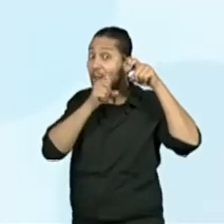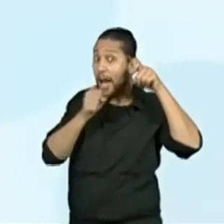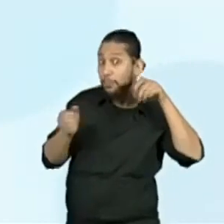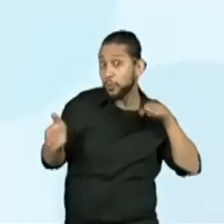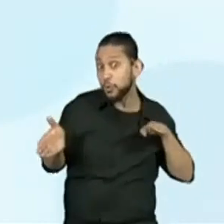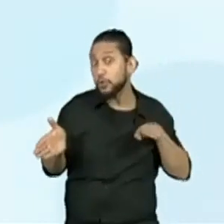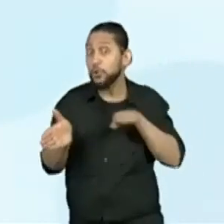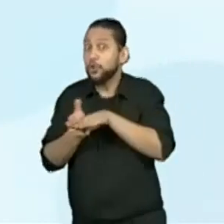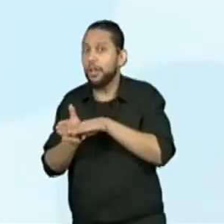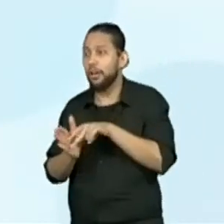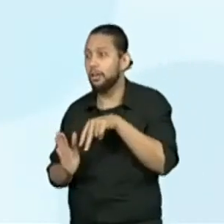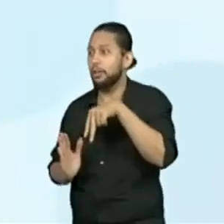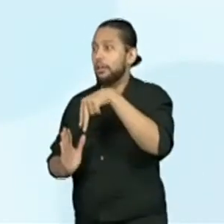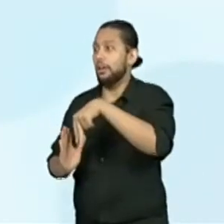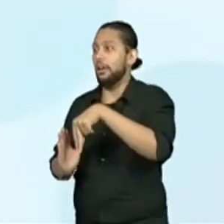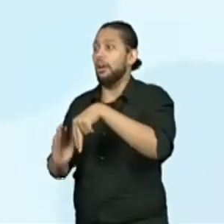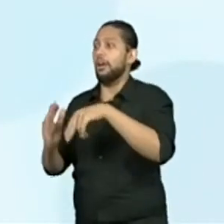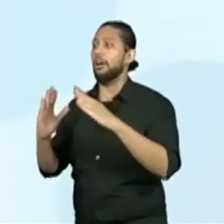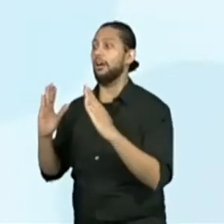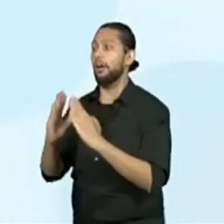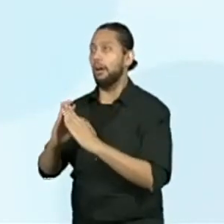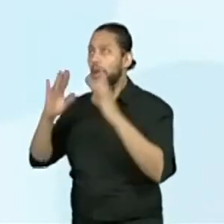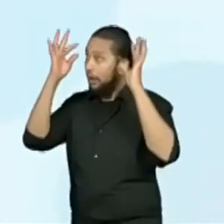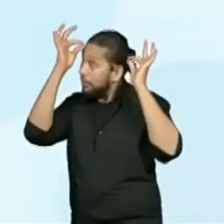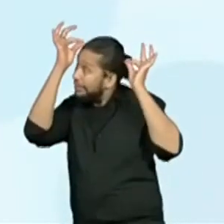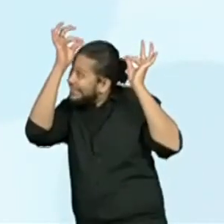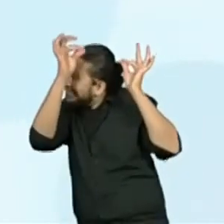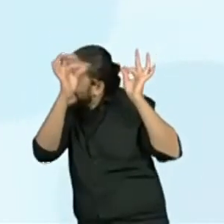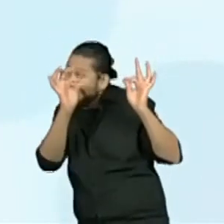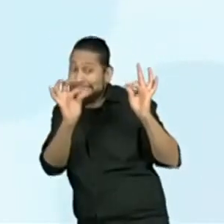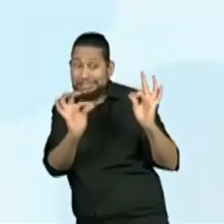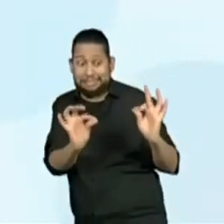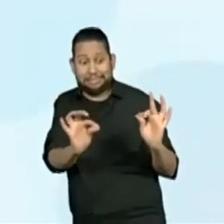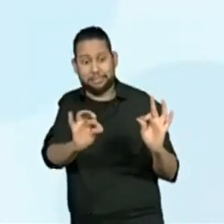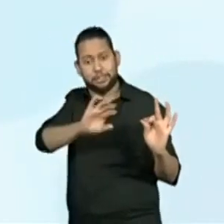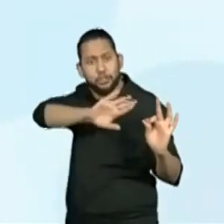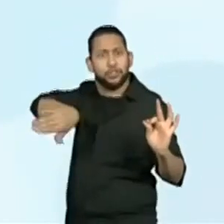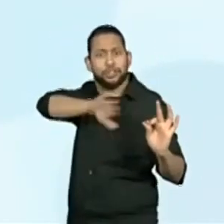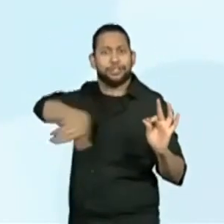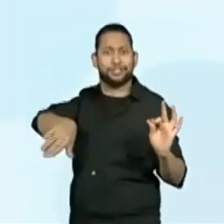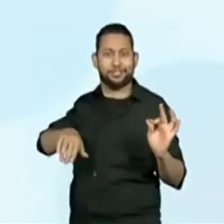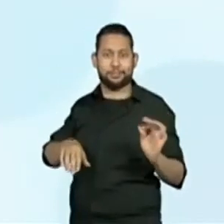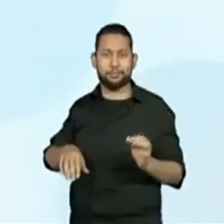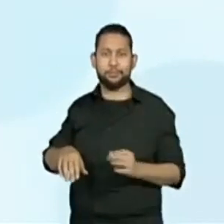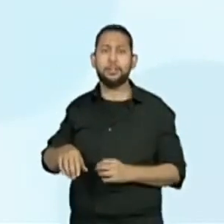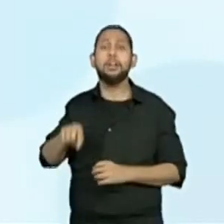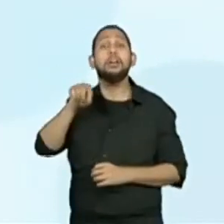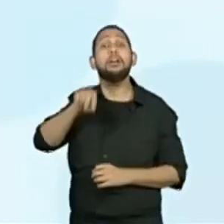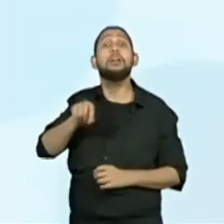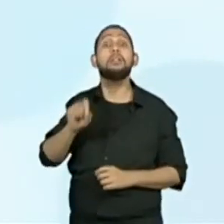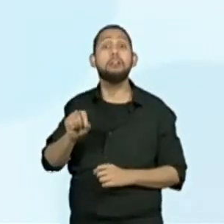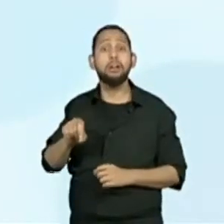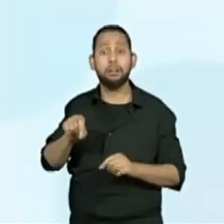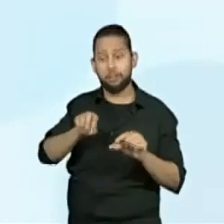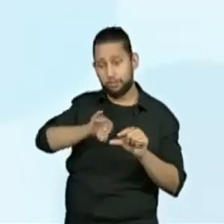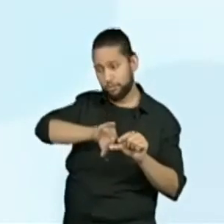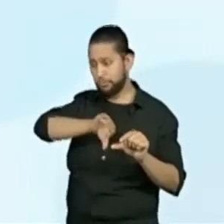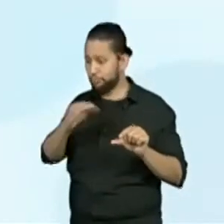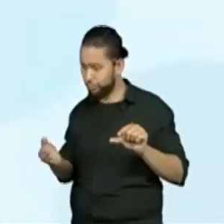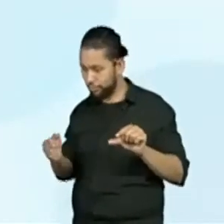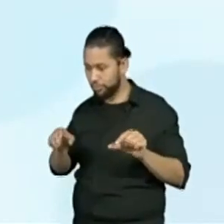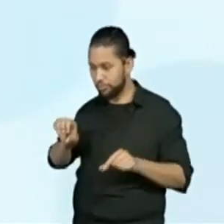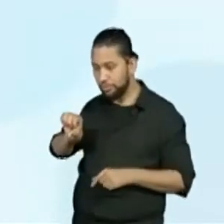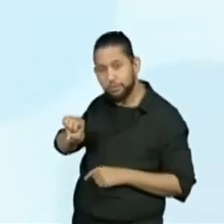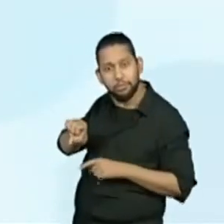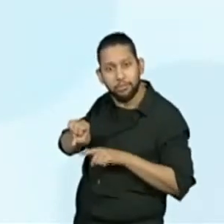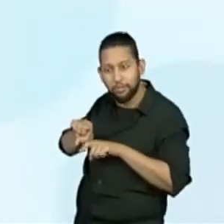à casa e tirava o tal caracol do chapéu. Saindo de lá e caindo, o